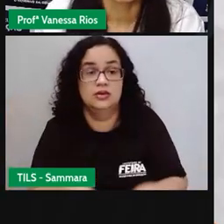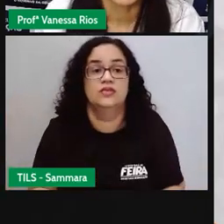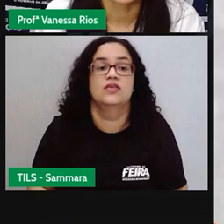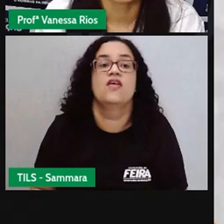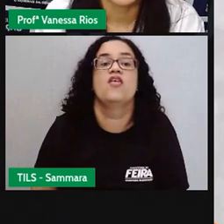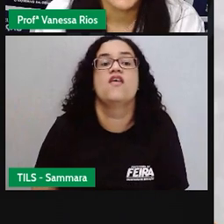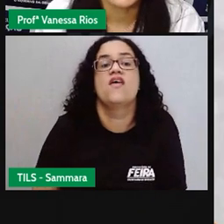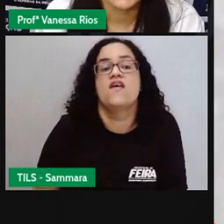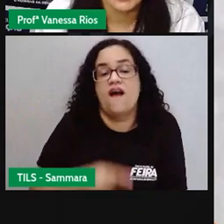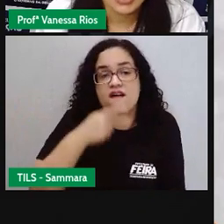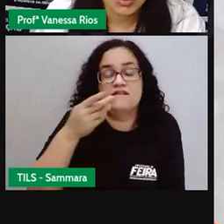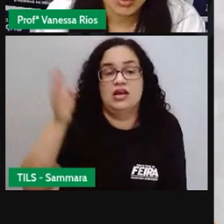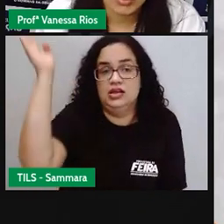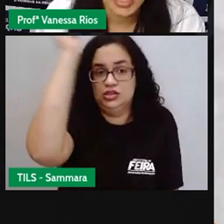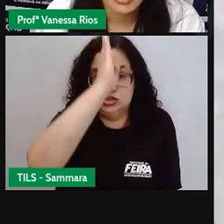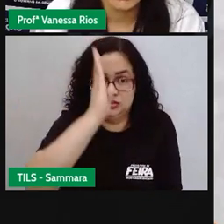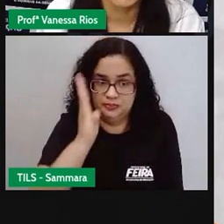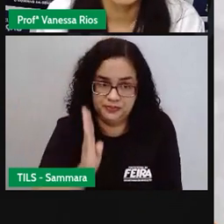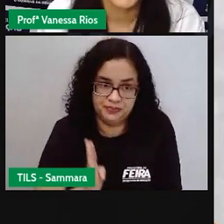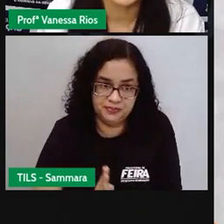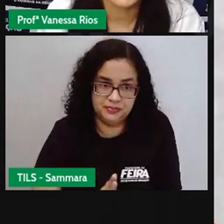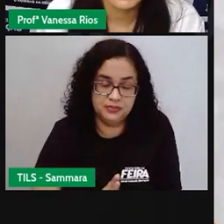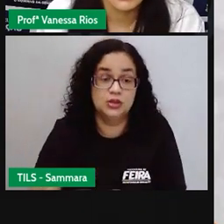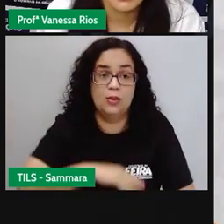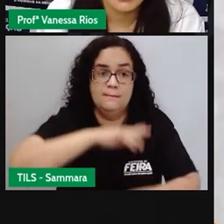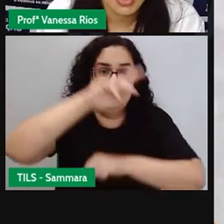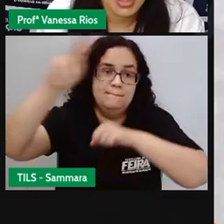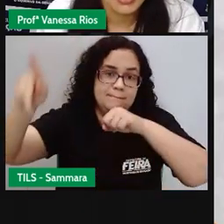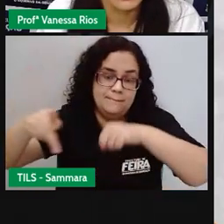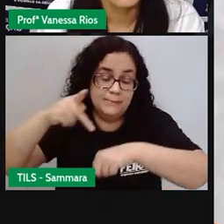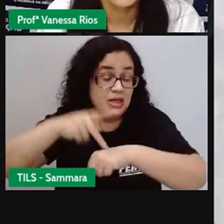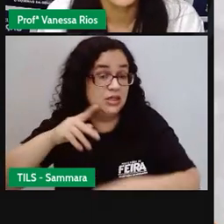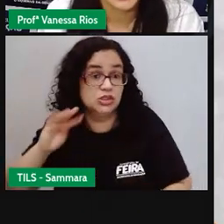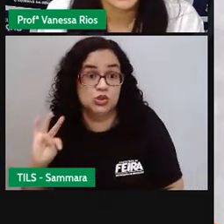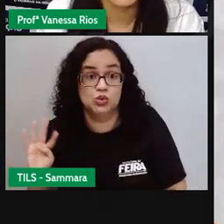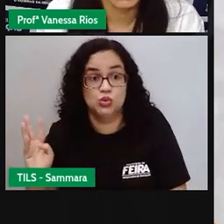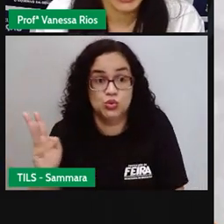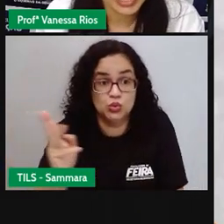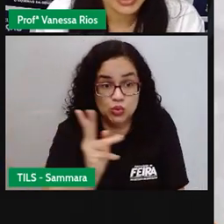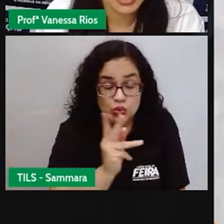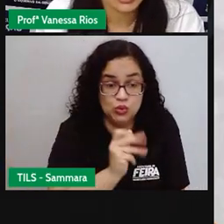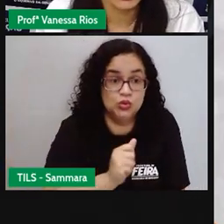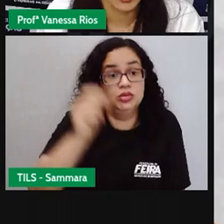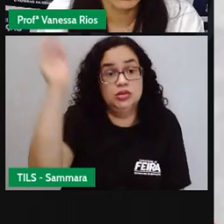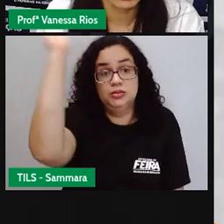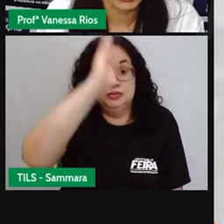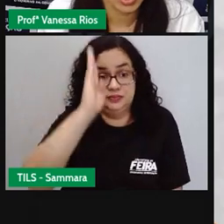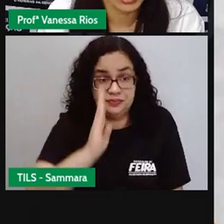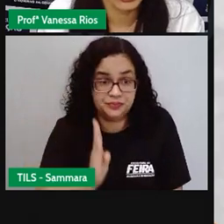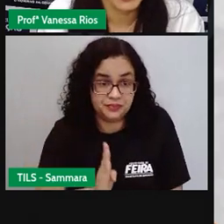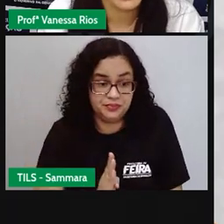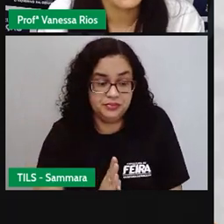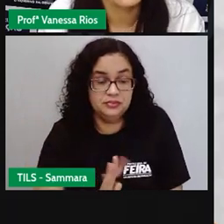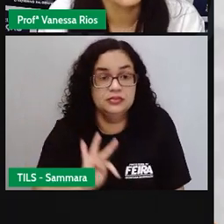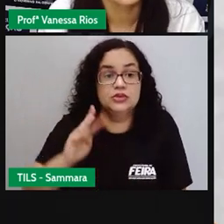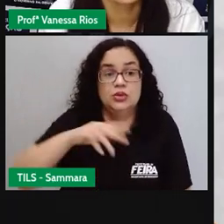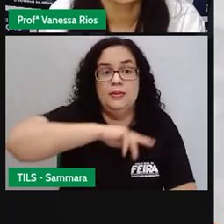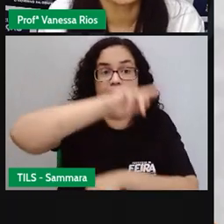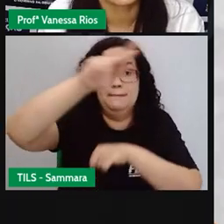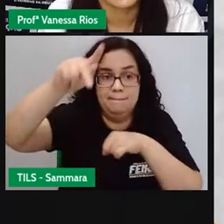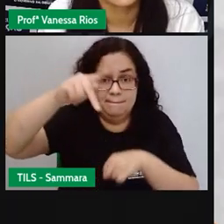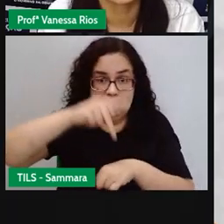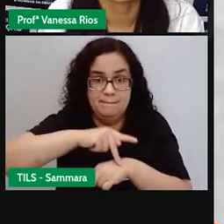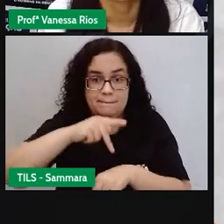Então, quando a gente fala de Brasil, né, o país inteiro, o Estado do Brasil como um todo, país,